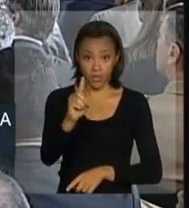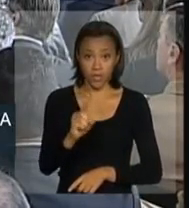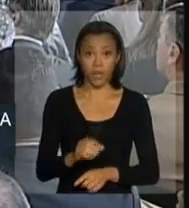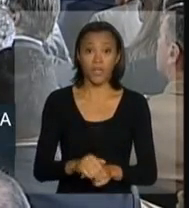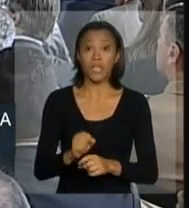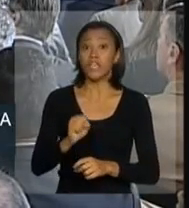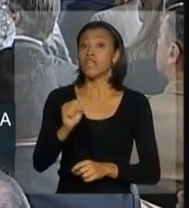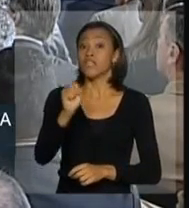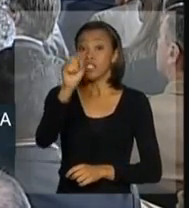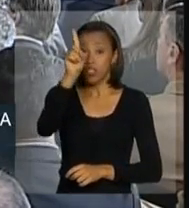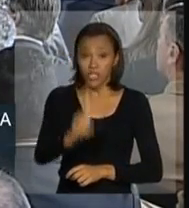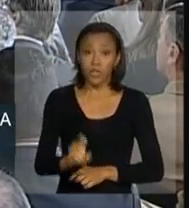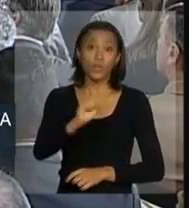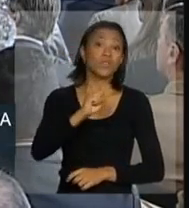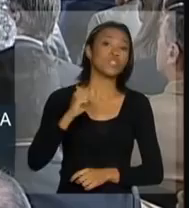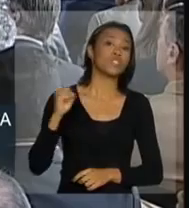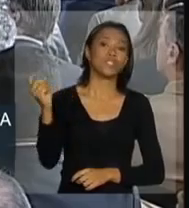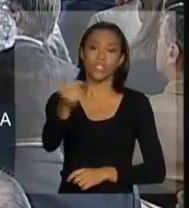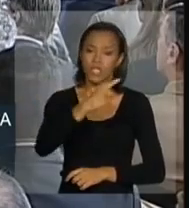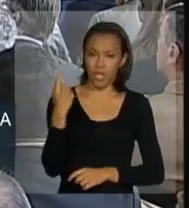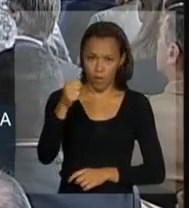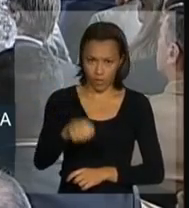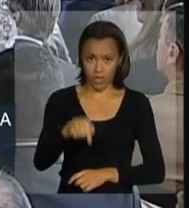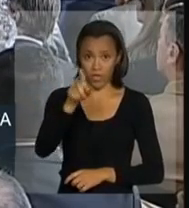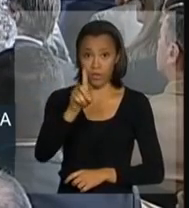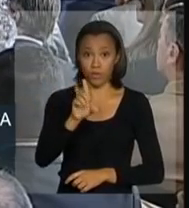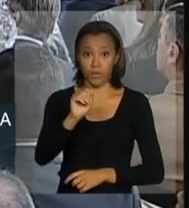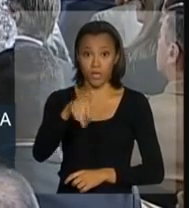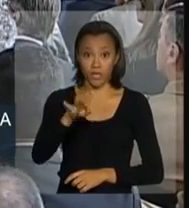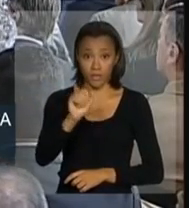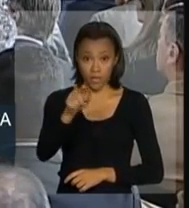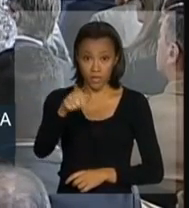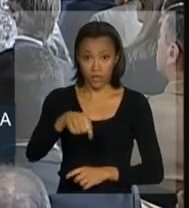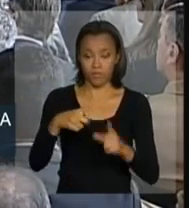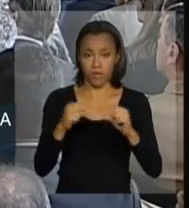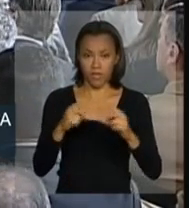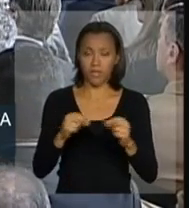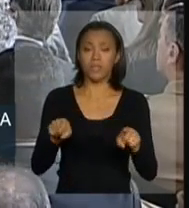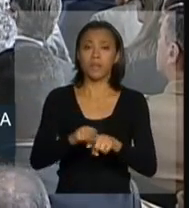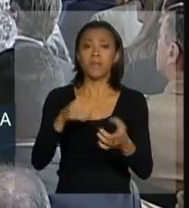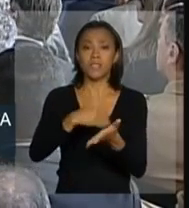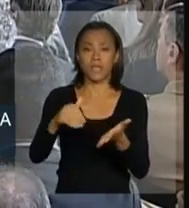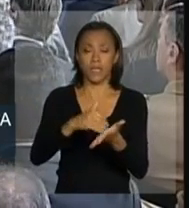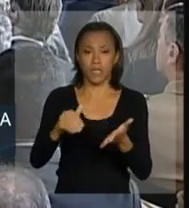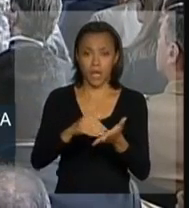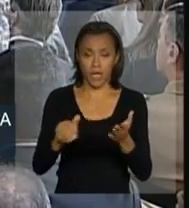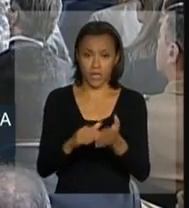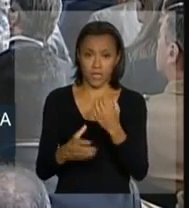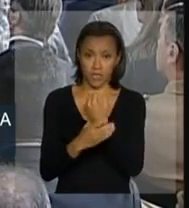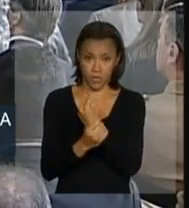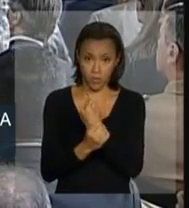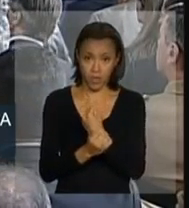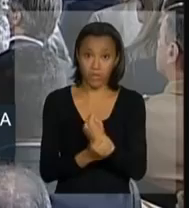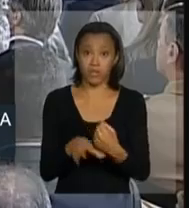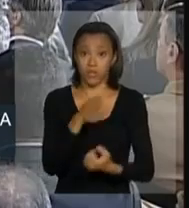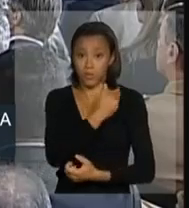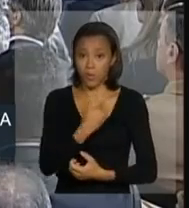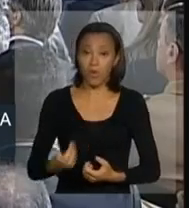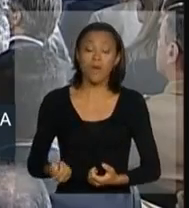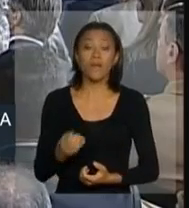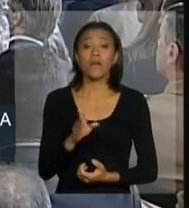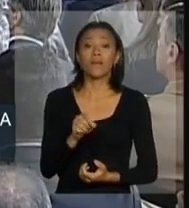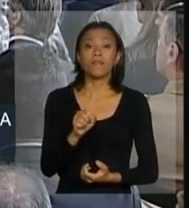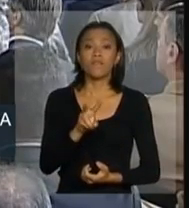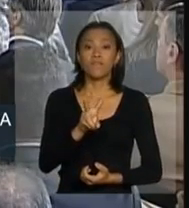diretor-geral do Detran do Distrito Federal, deputado federal Henrique Fontana, secretária de Segurança Pública do Ministério da Justiça, senhora